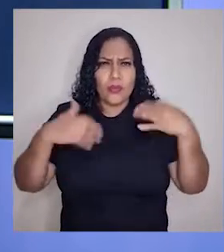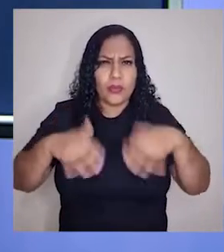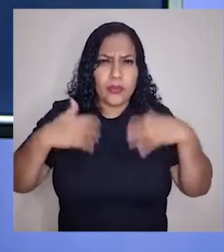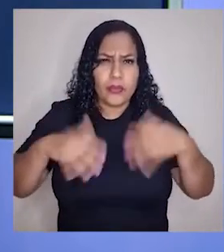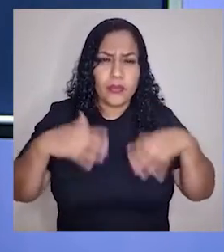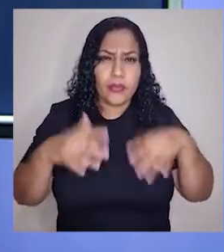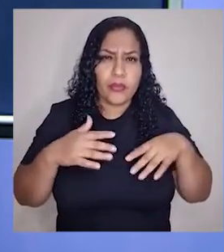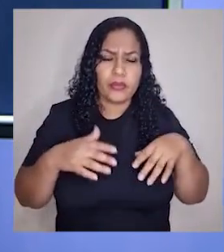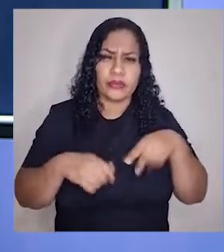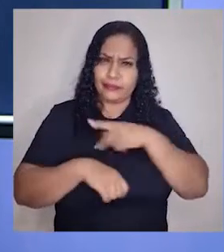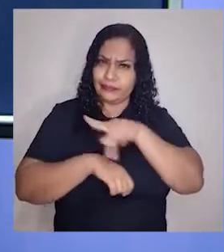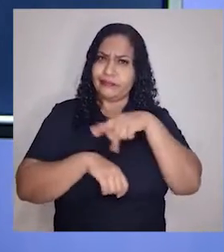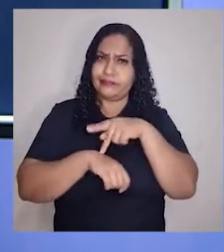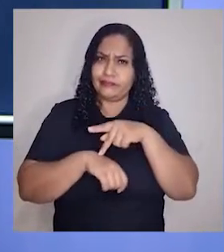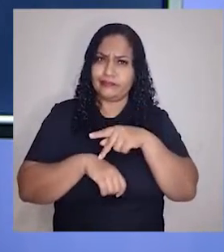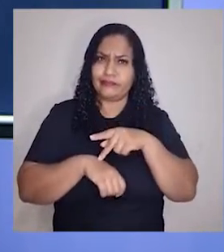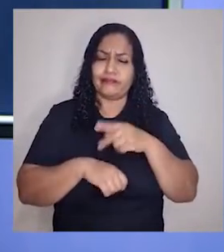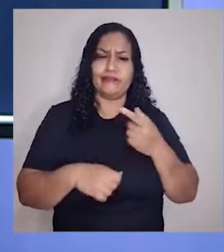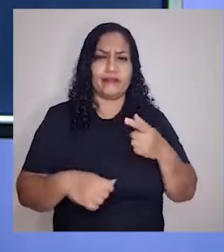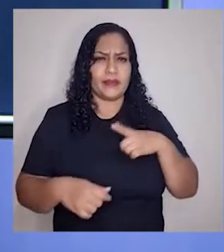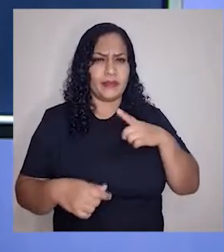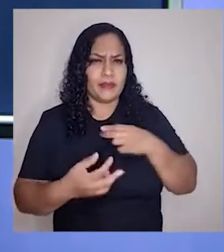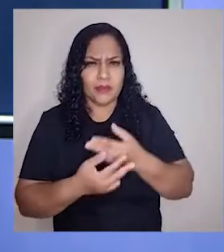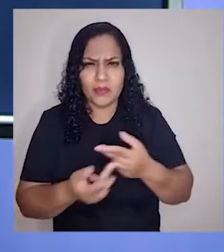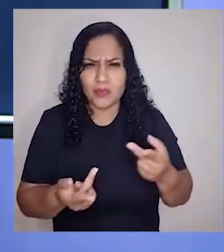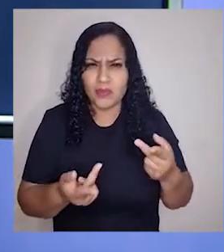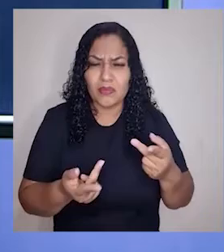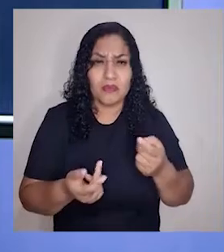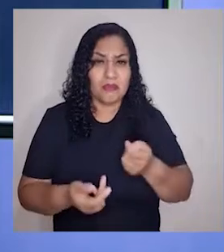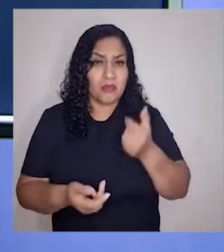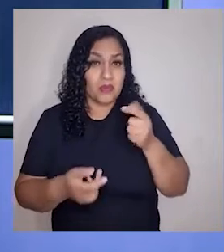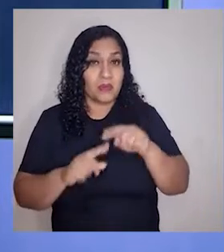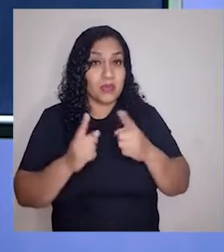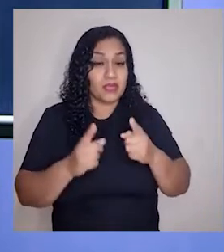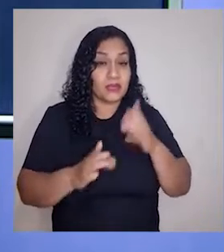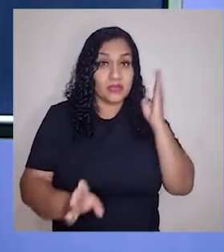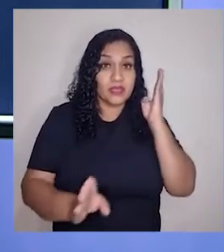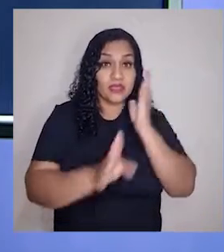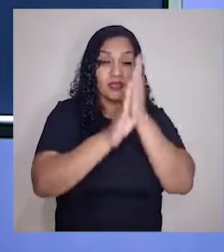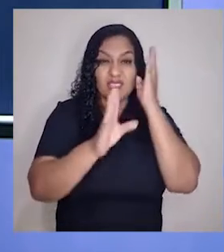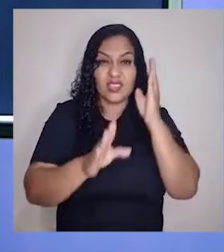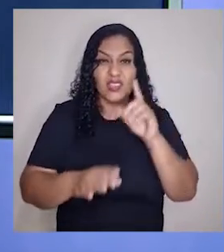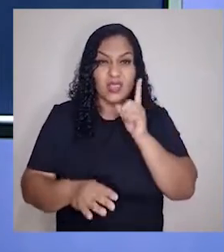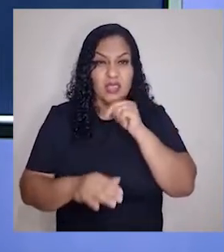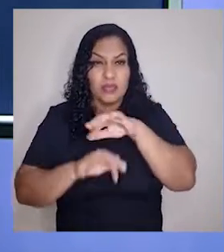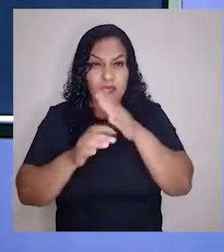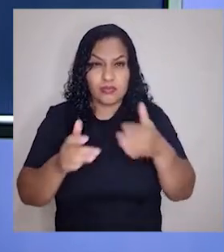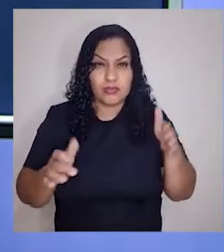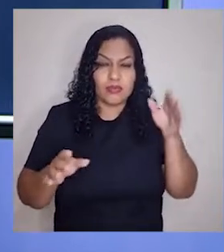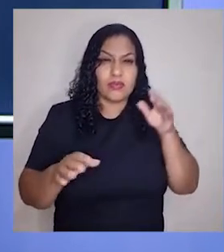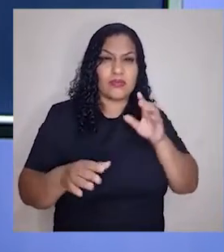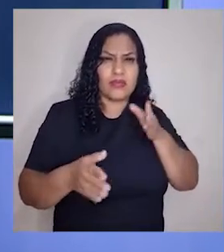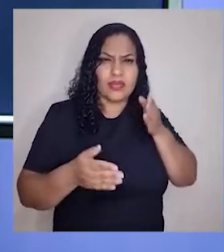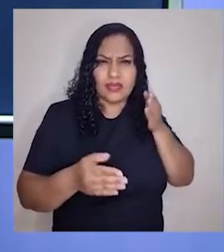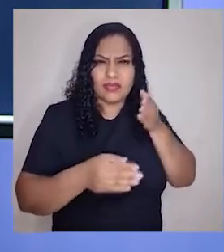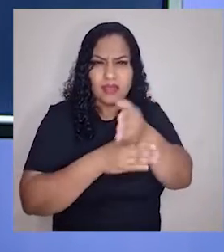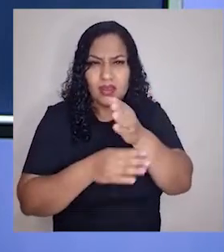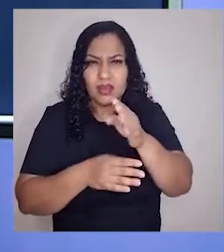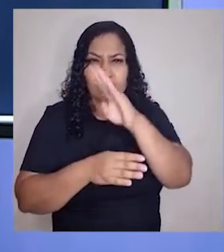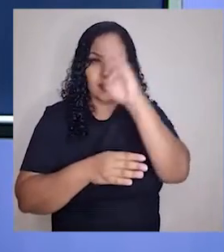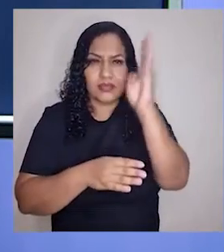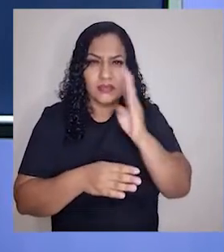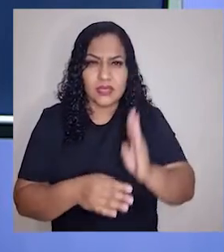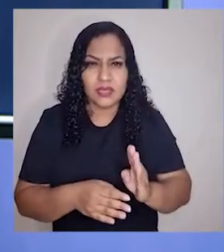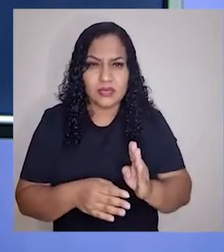nossas terras estão com poucos recursos, iremos desbravar os oceanos. E chegaram aqui e eles ficaram loucos quando viram o Brasil,